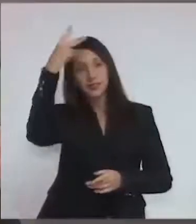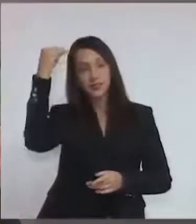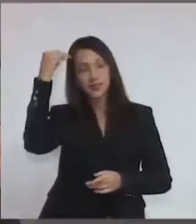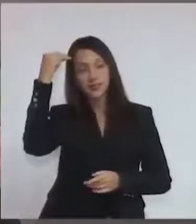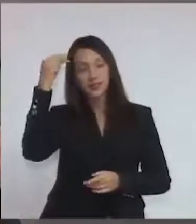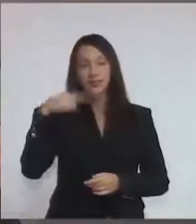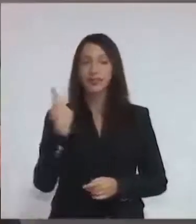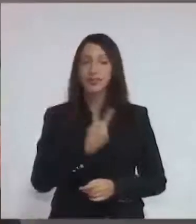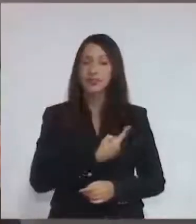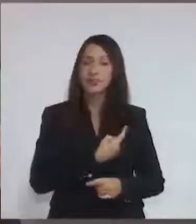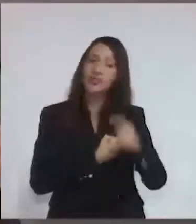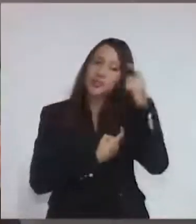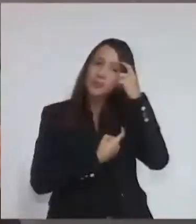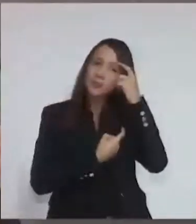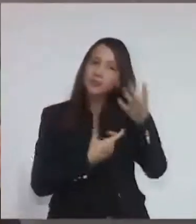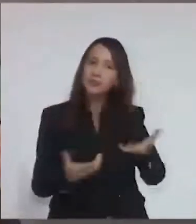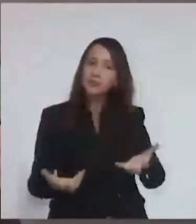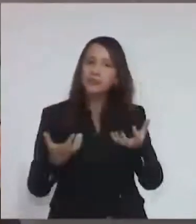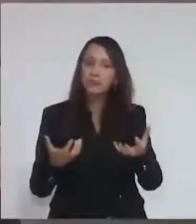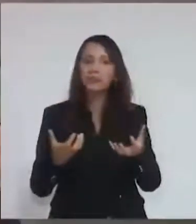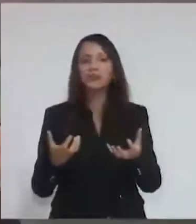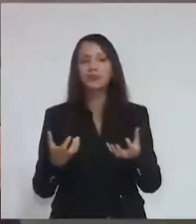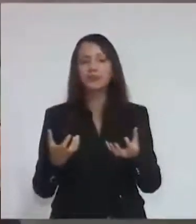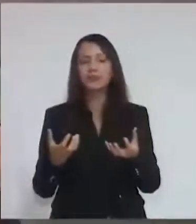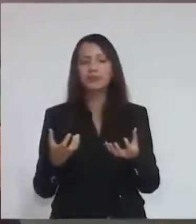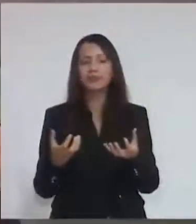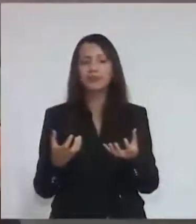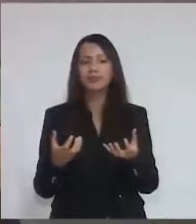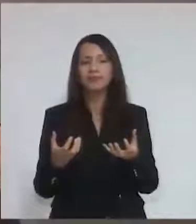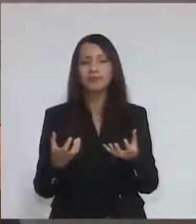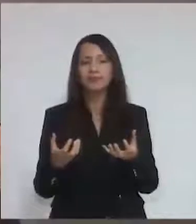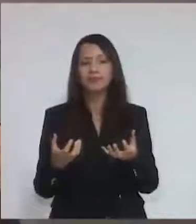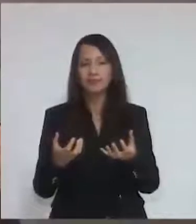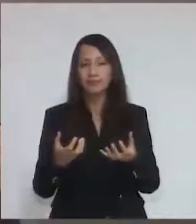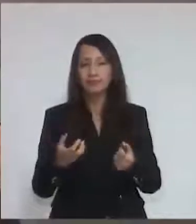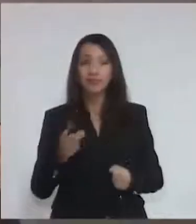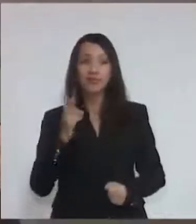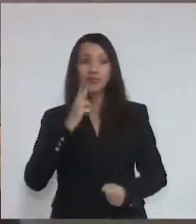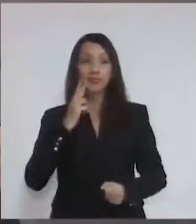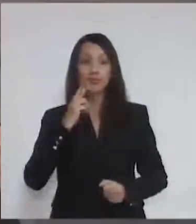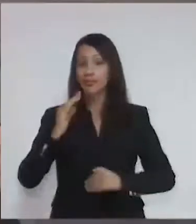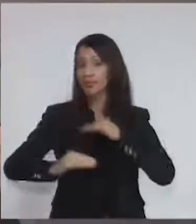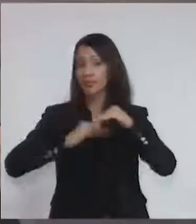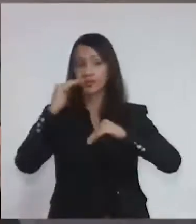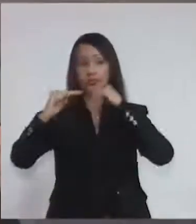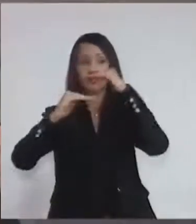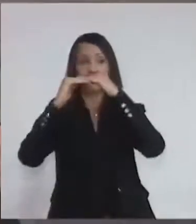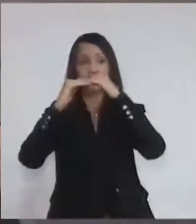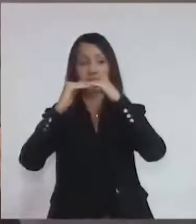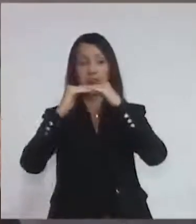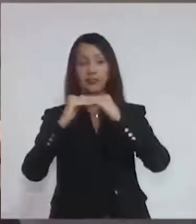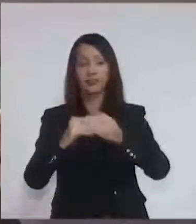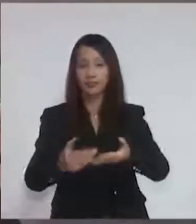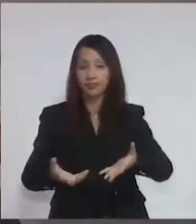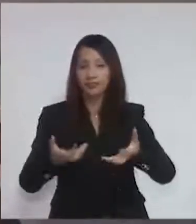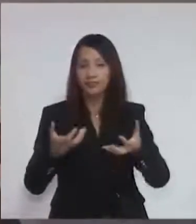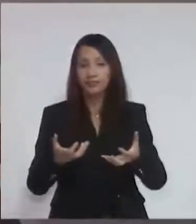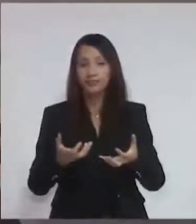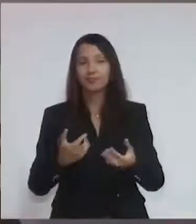pensamos, porque nós queremos que a cidade ande, queremos